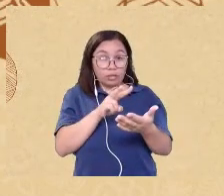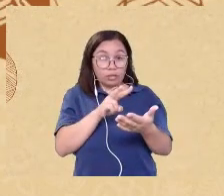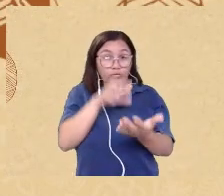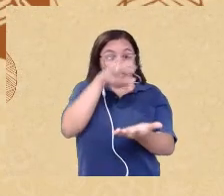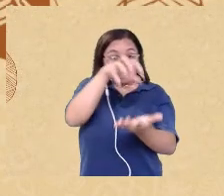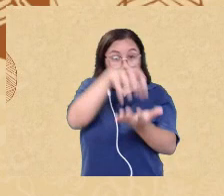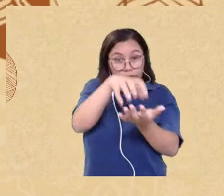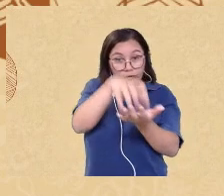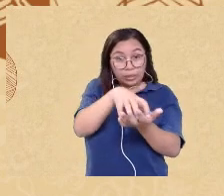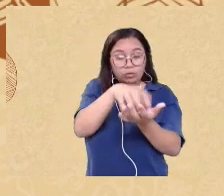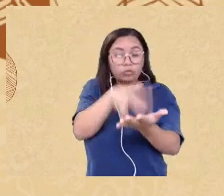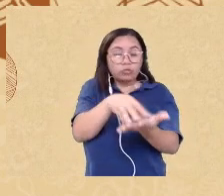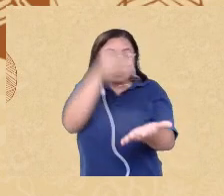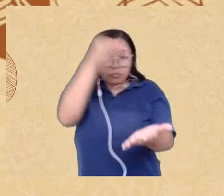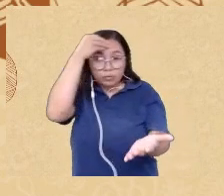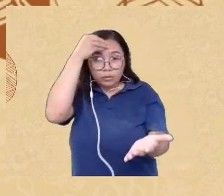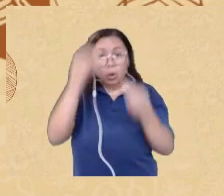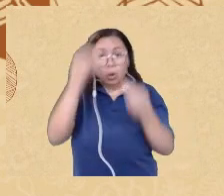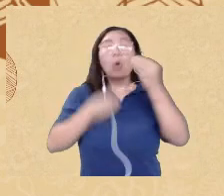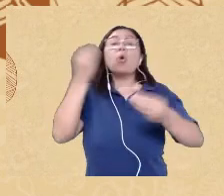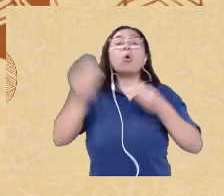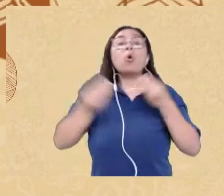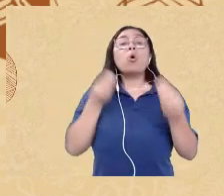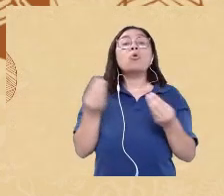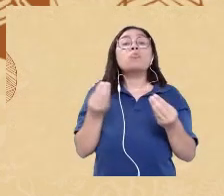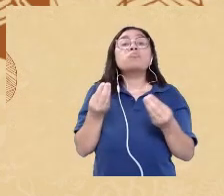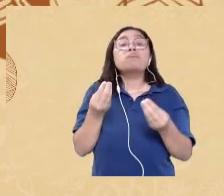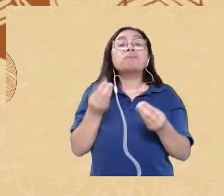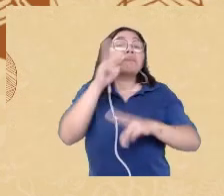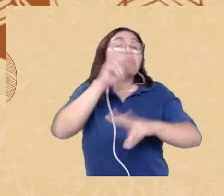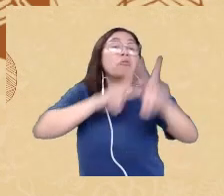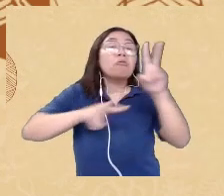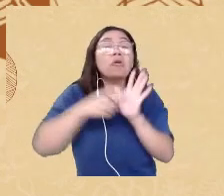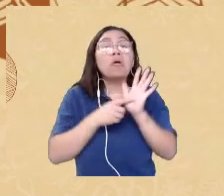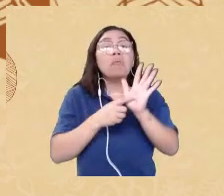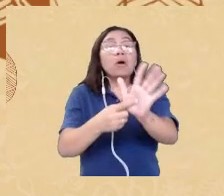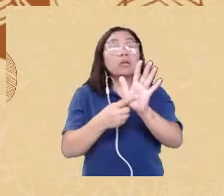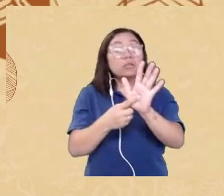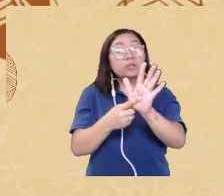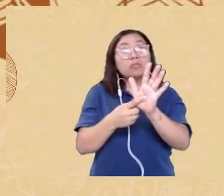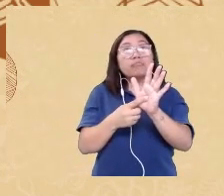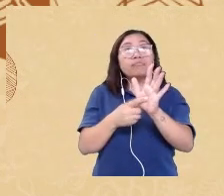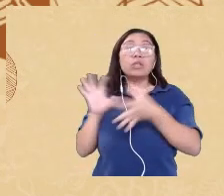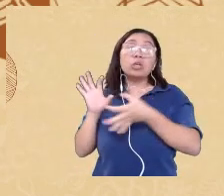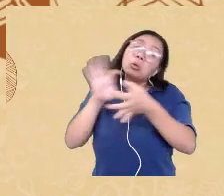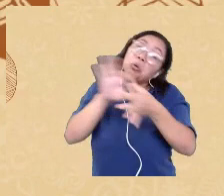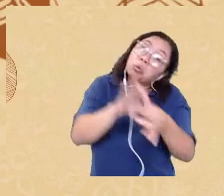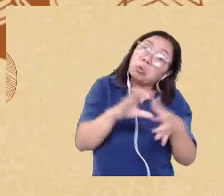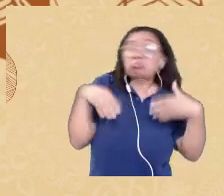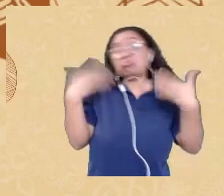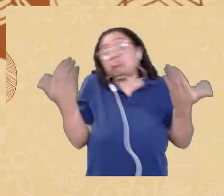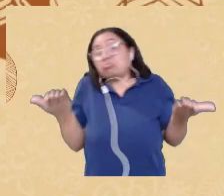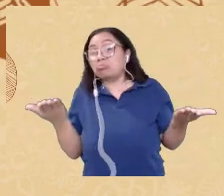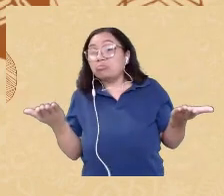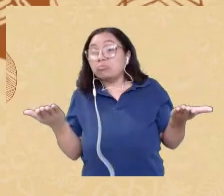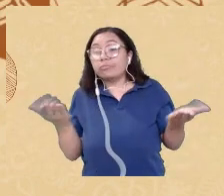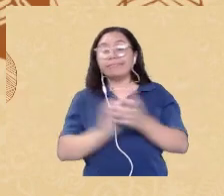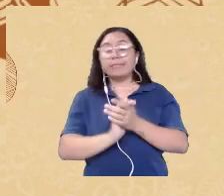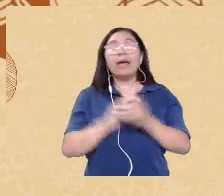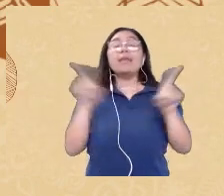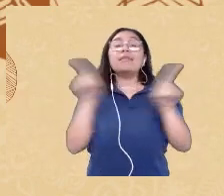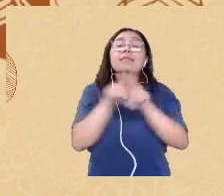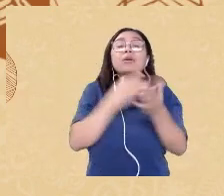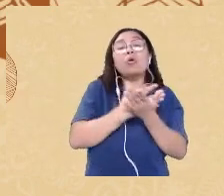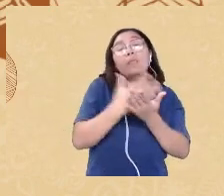como que essas questões apareciam em que contexto elas apareciam por exemplo nós iniciamos com o marcador gênero